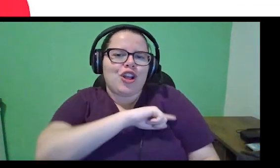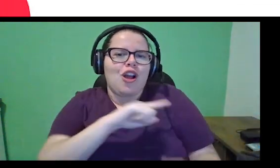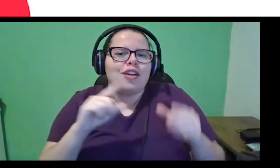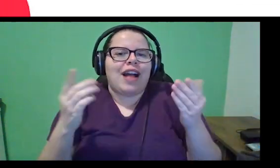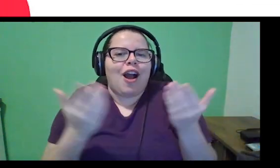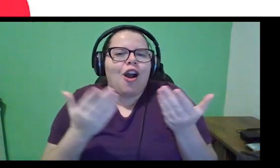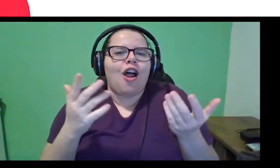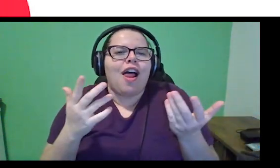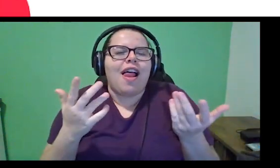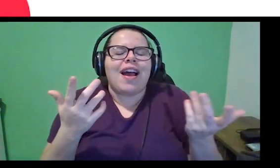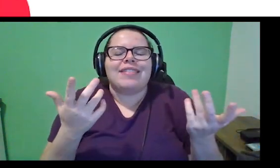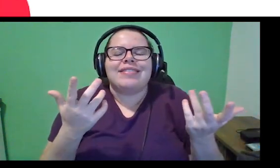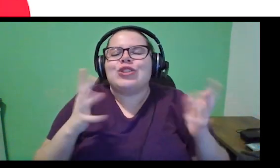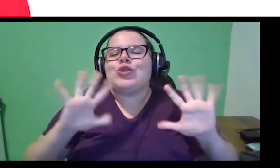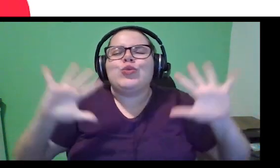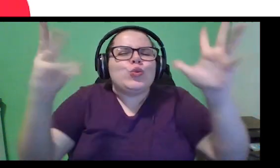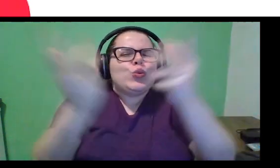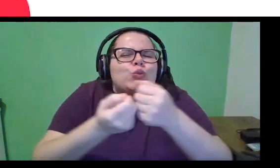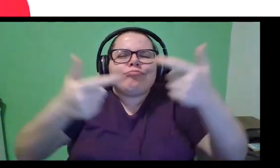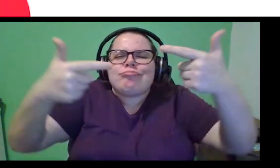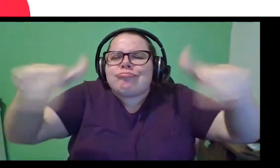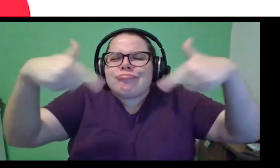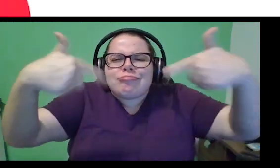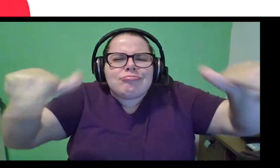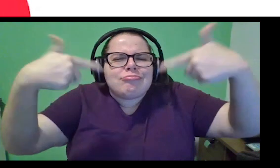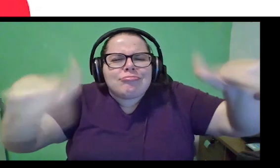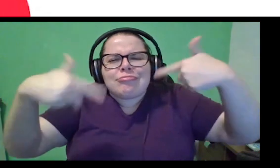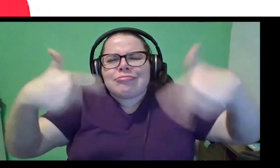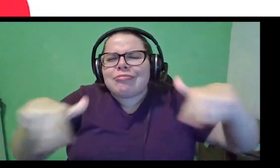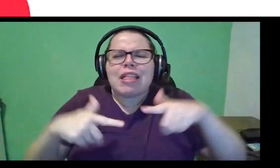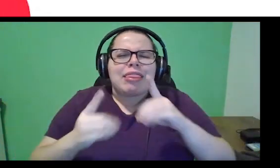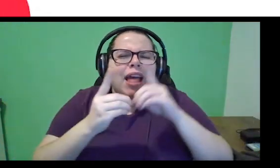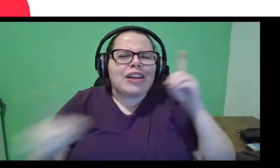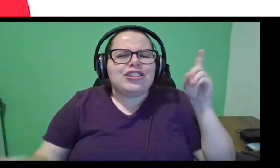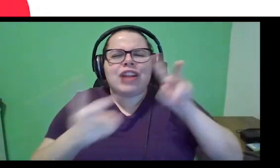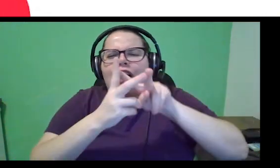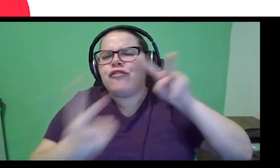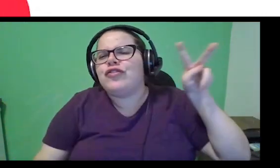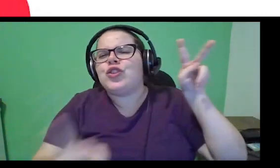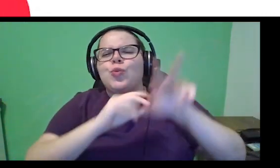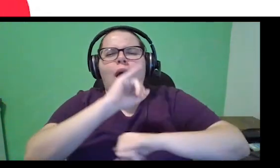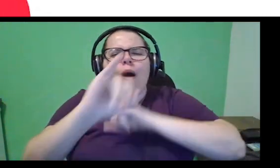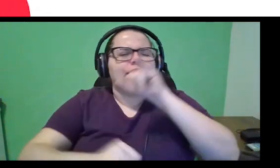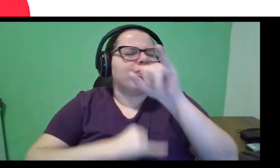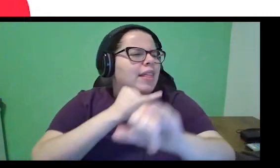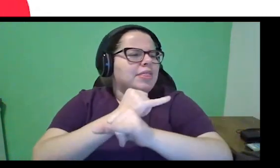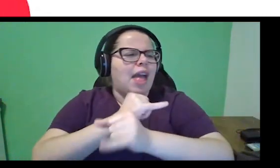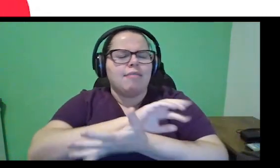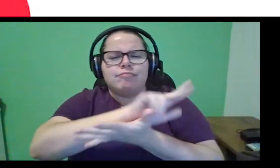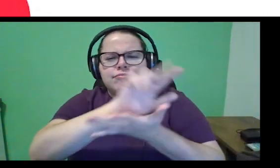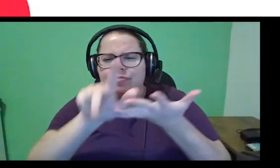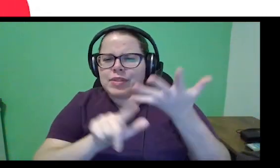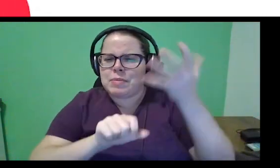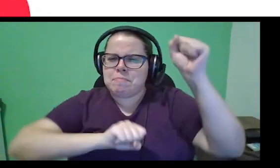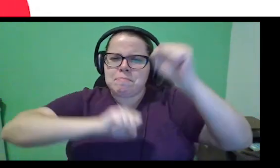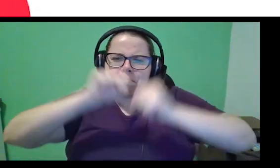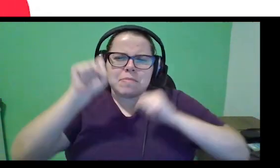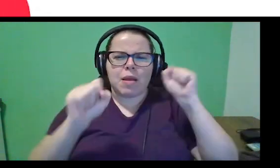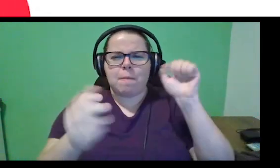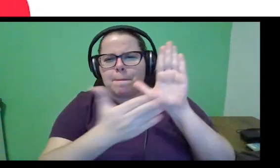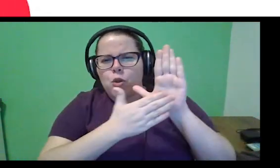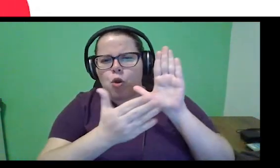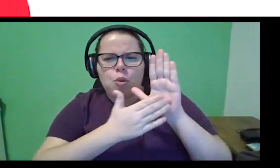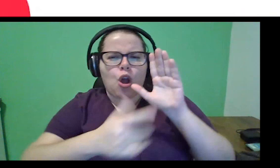digitalizando N coisas, né, transformando, né, várias empresas, propostas de